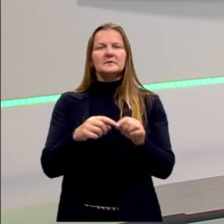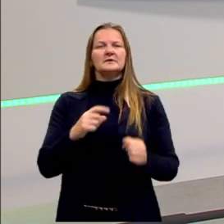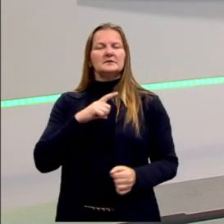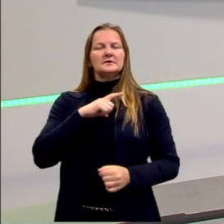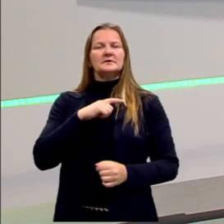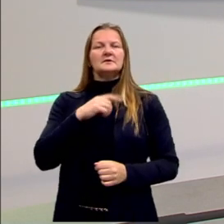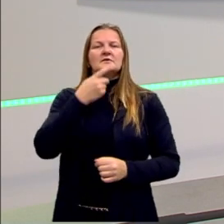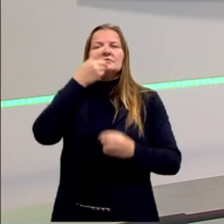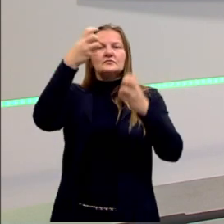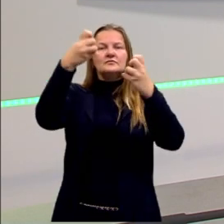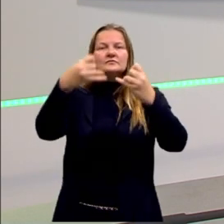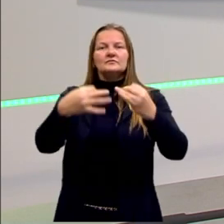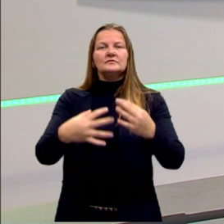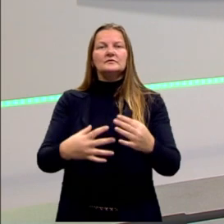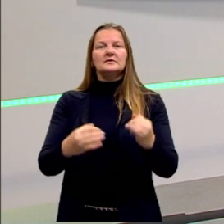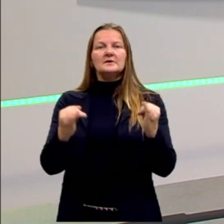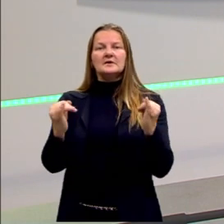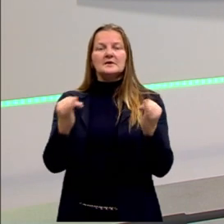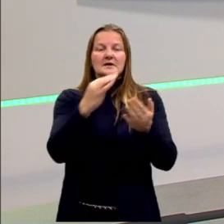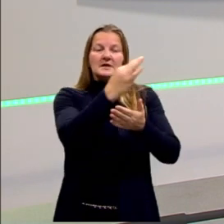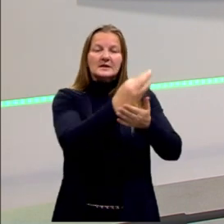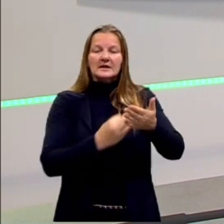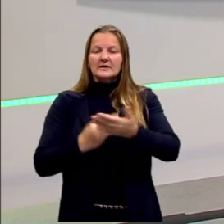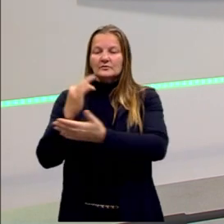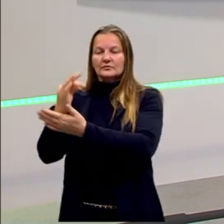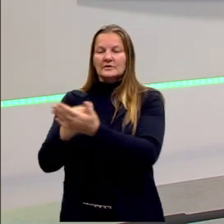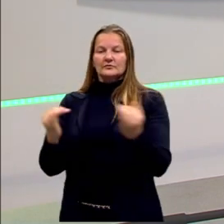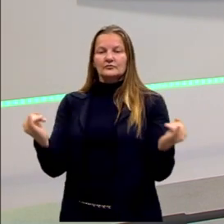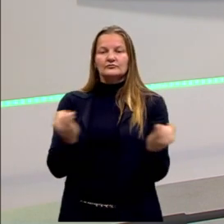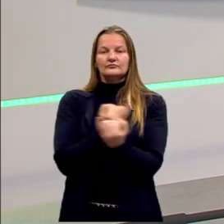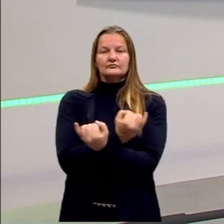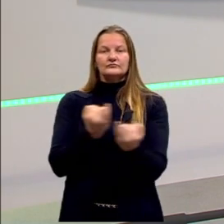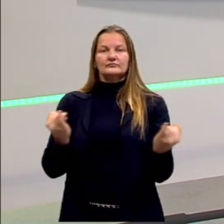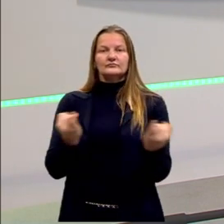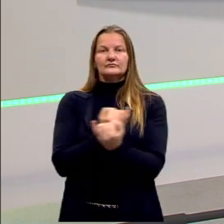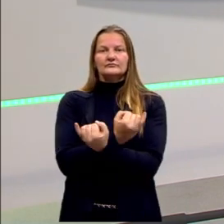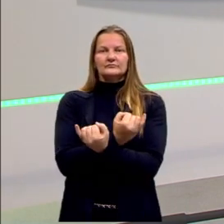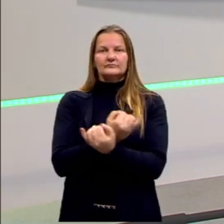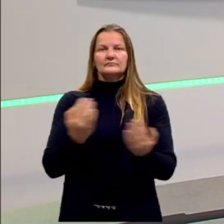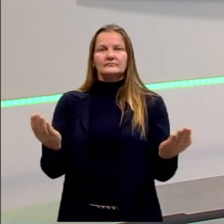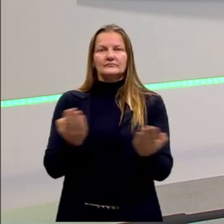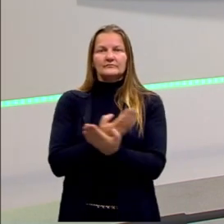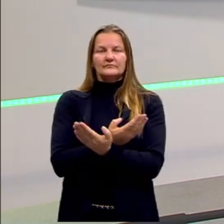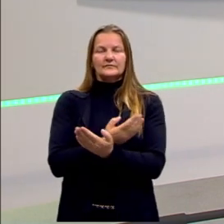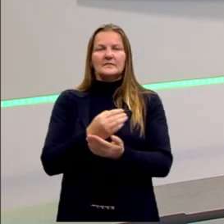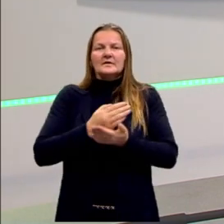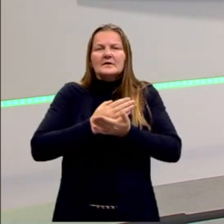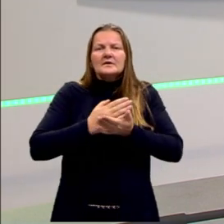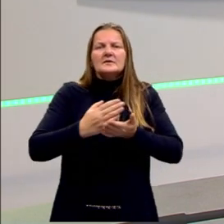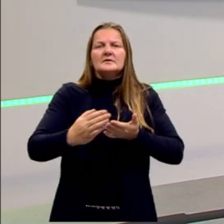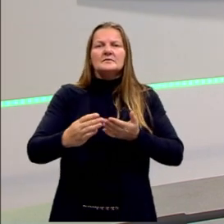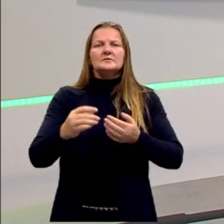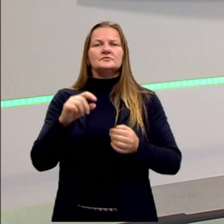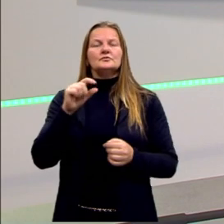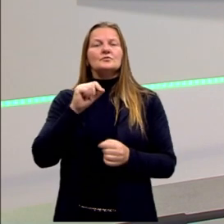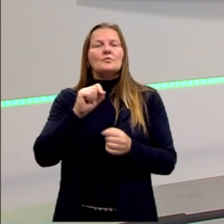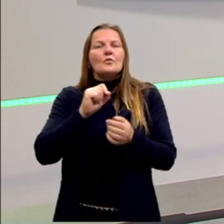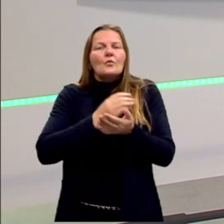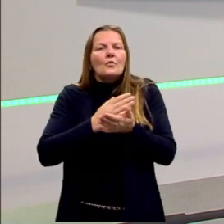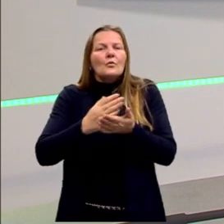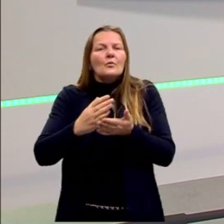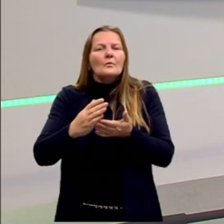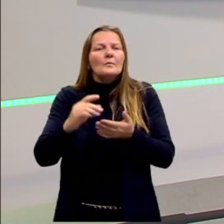pouquinho para vocês sobre intertextualidade. Desses aspectos, são aqueles que a gente vai, inicialmente, pegar mais